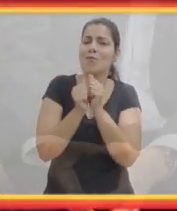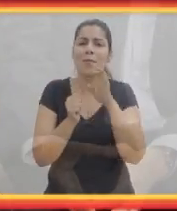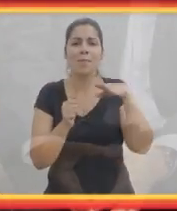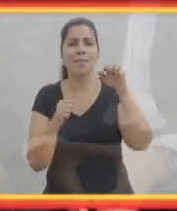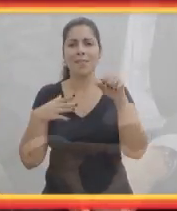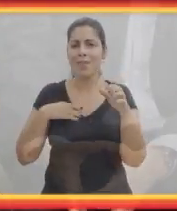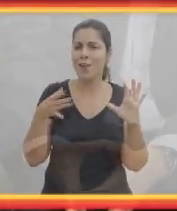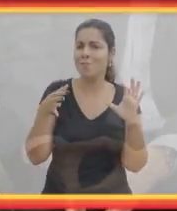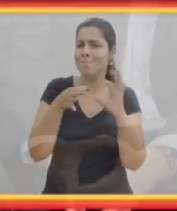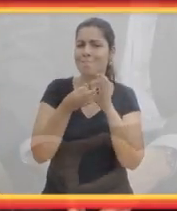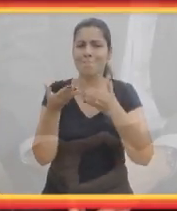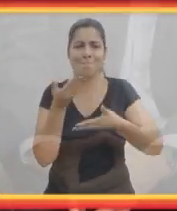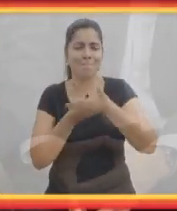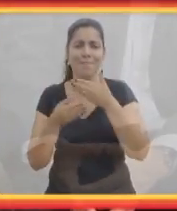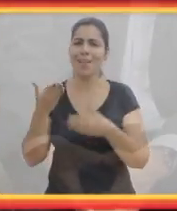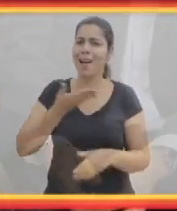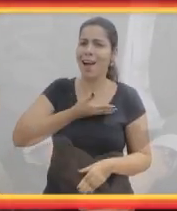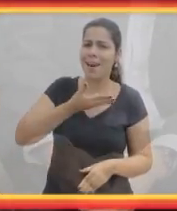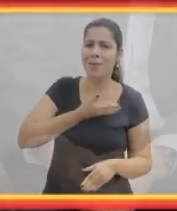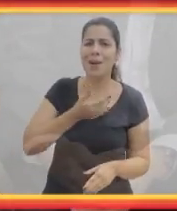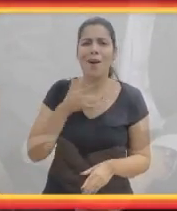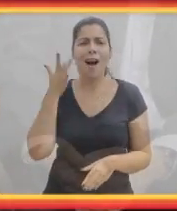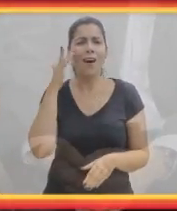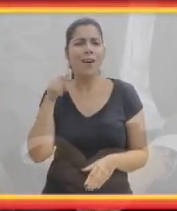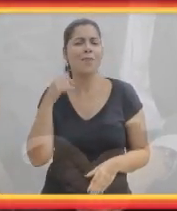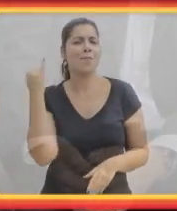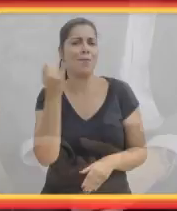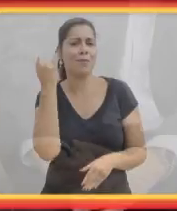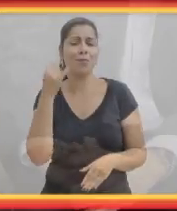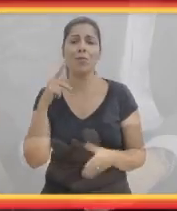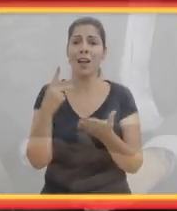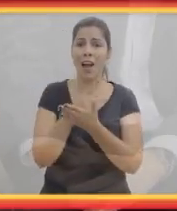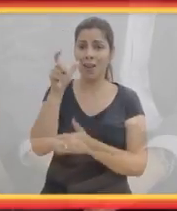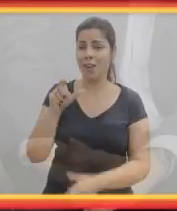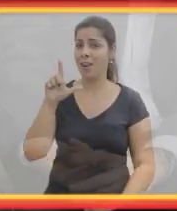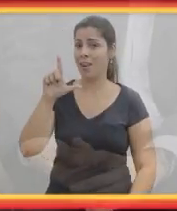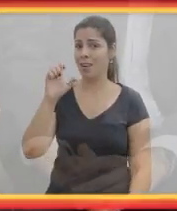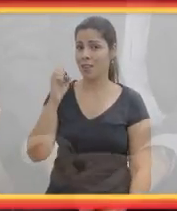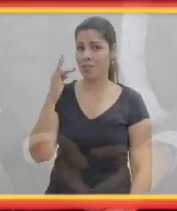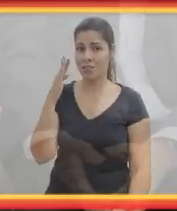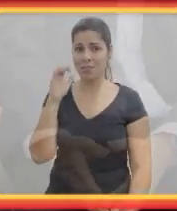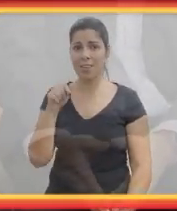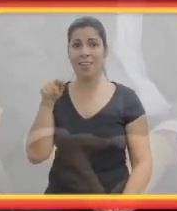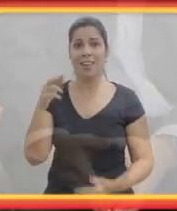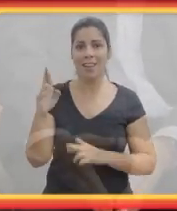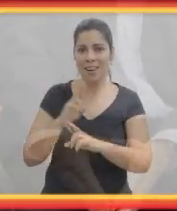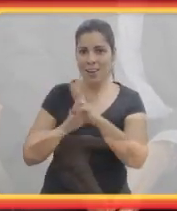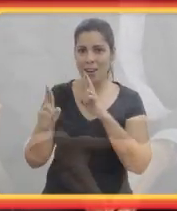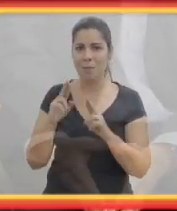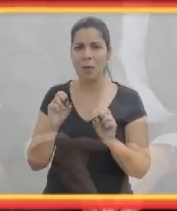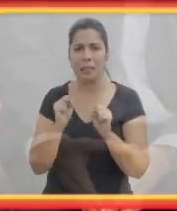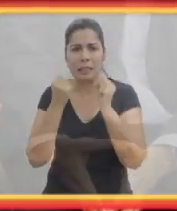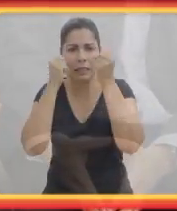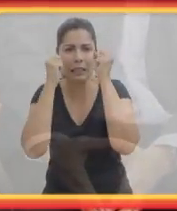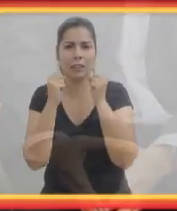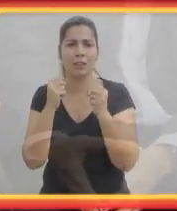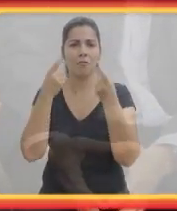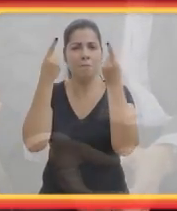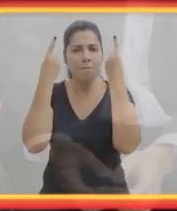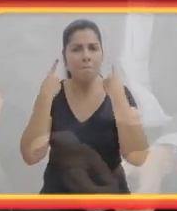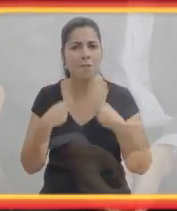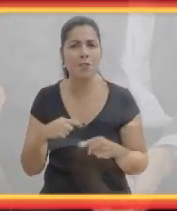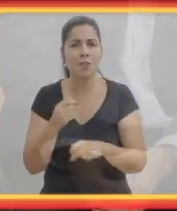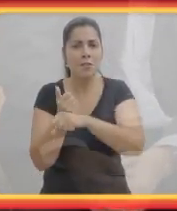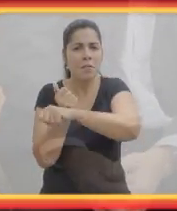faz uma farra, tem um momento de mãe e filha, de amigas, que eu acho que é muito importante. E no caso da Letícia,